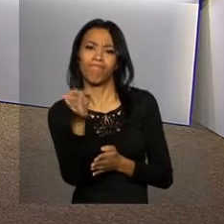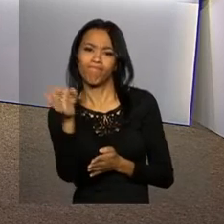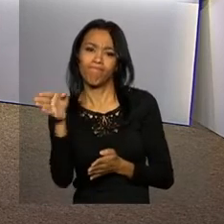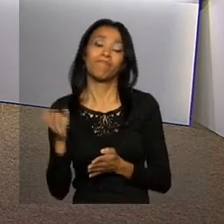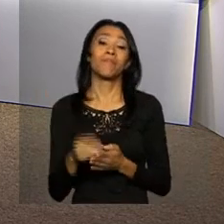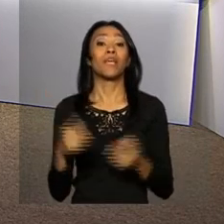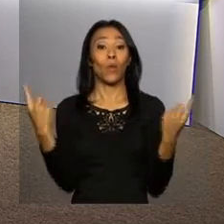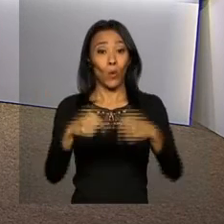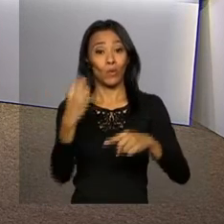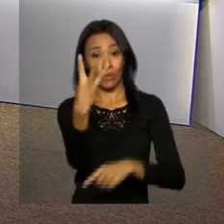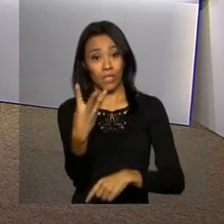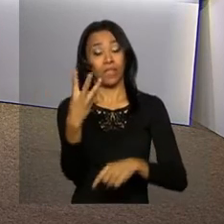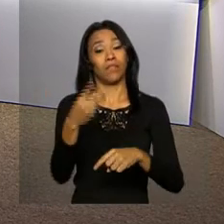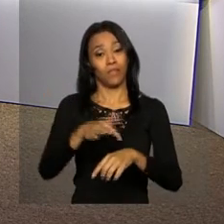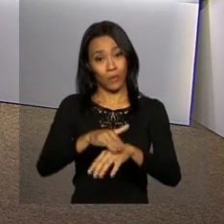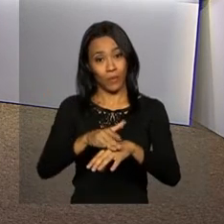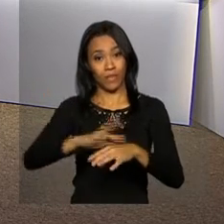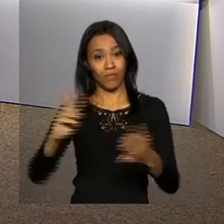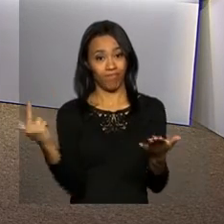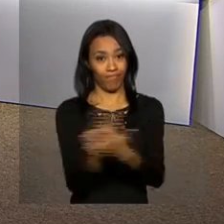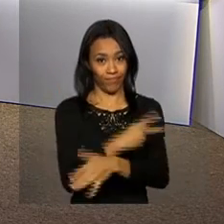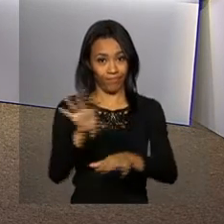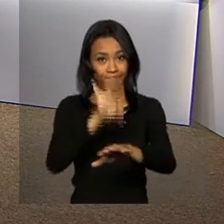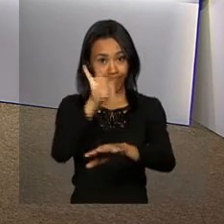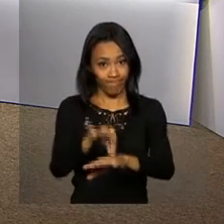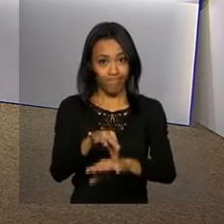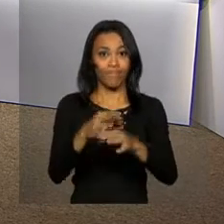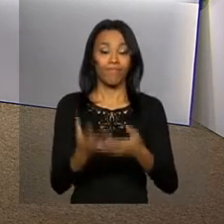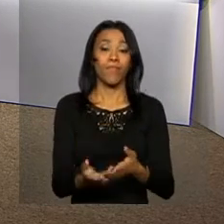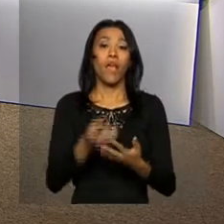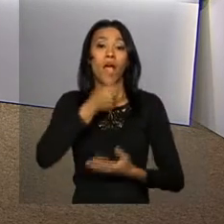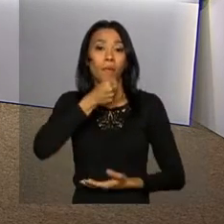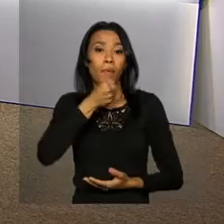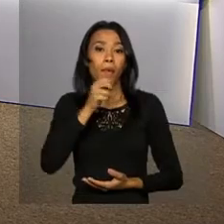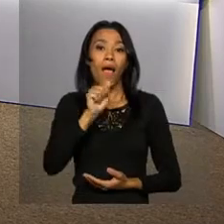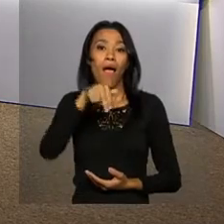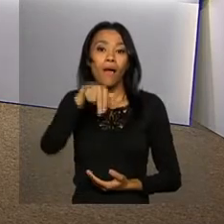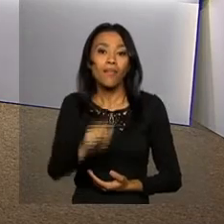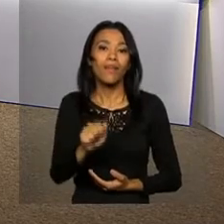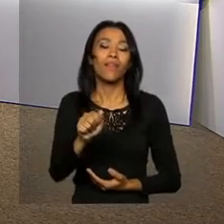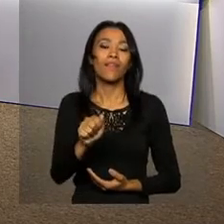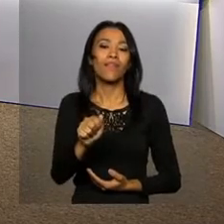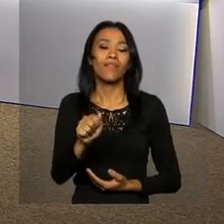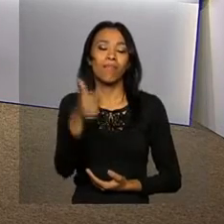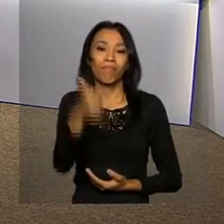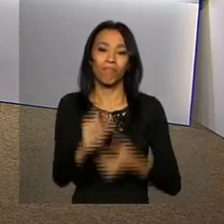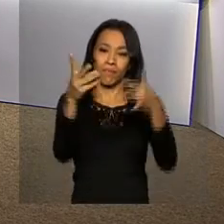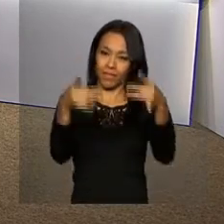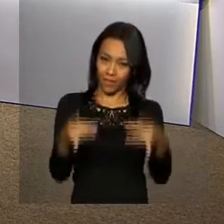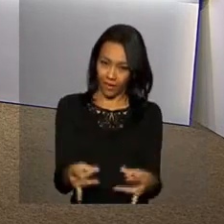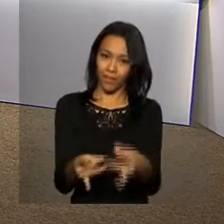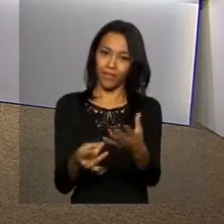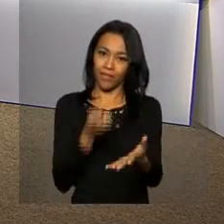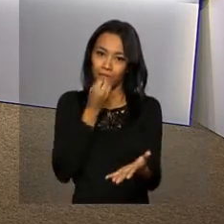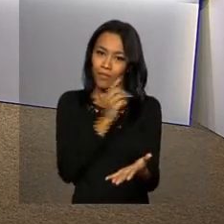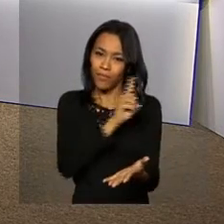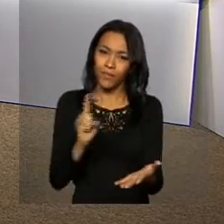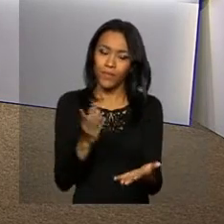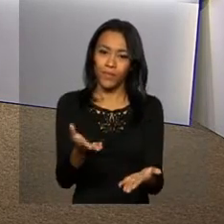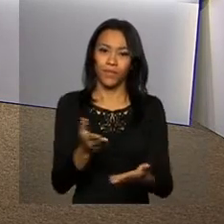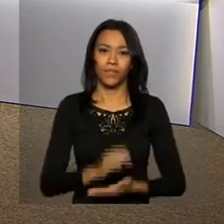da dengue, da chikungunya e do zika vírus. A repórter Ana Gabriela Salles tem mais detalhes sobre isso. Ana, bom dia.